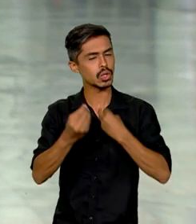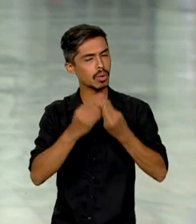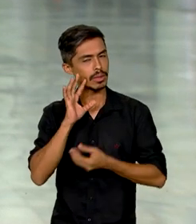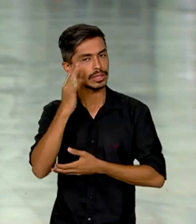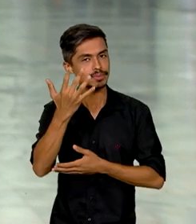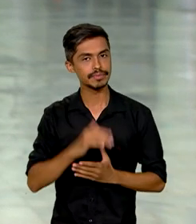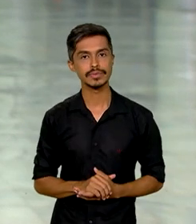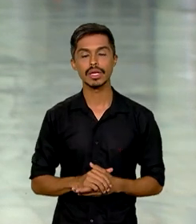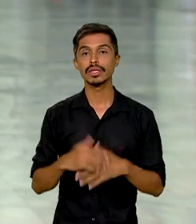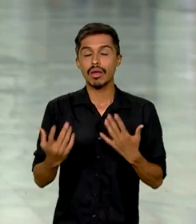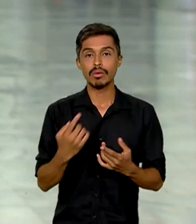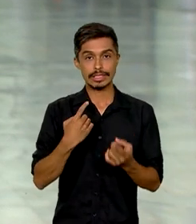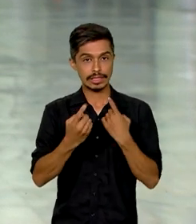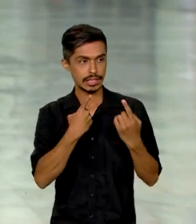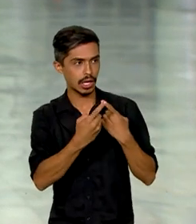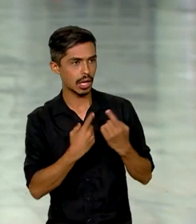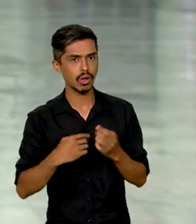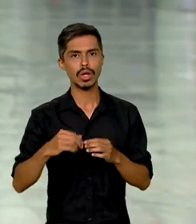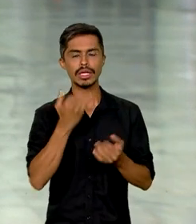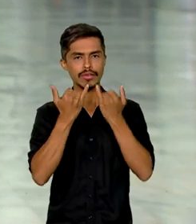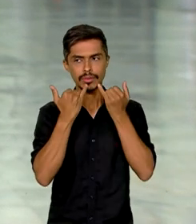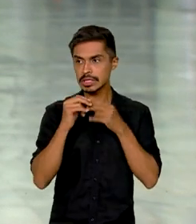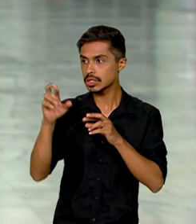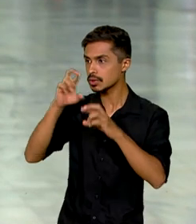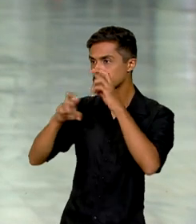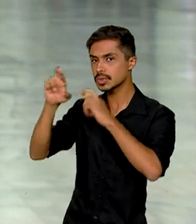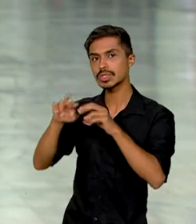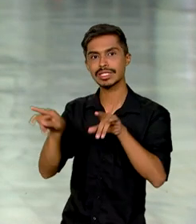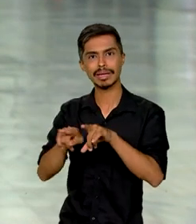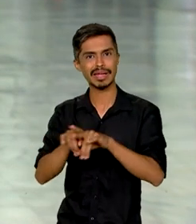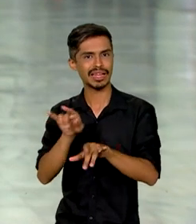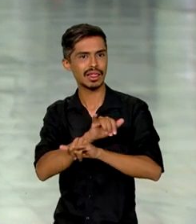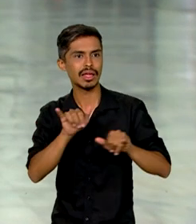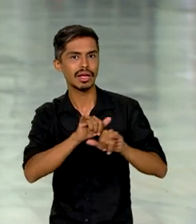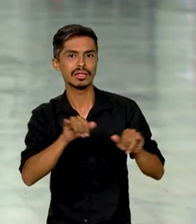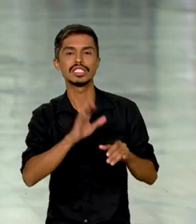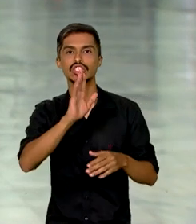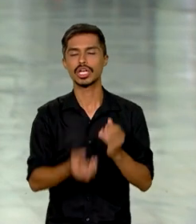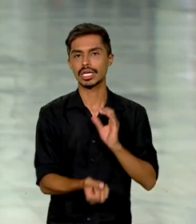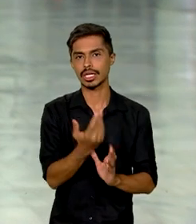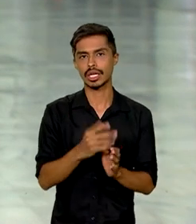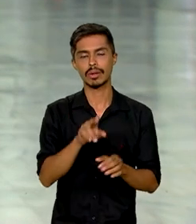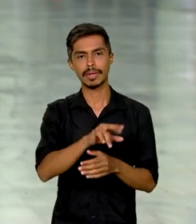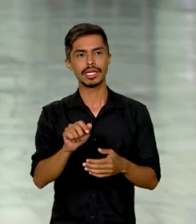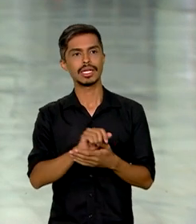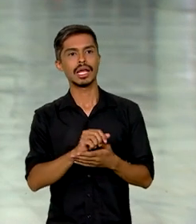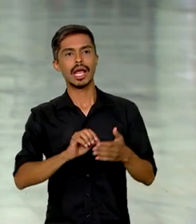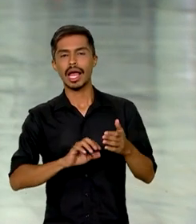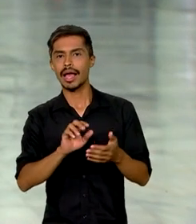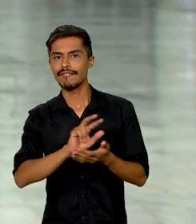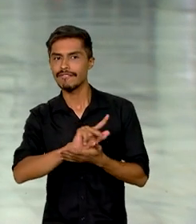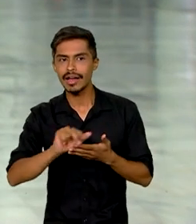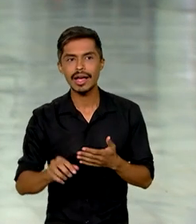é nivelar as informações de monitoramento e alerta que já estavam sendo produzidas pelas agências de todos